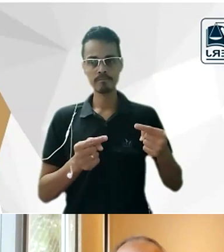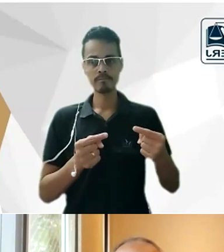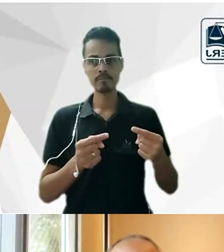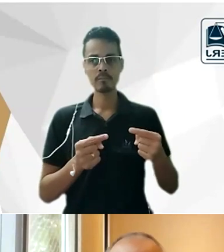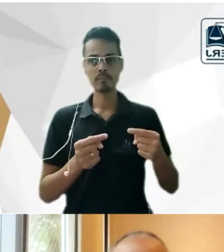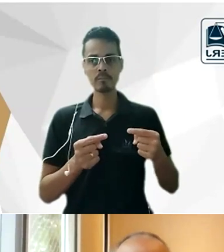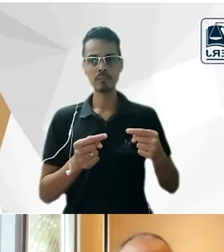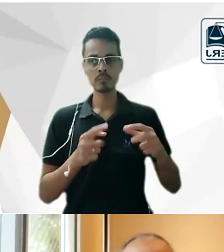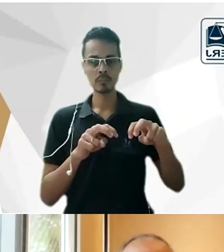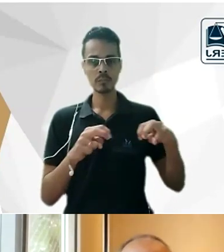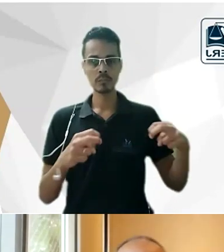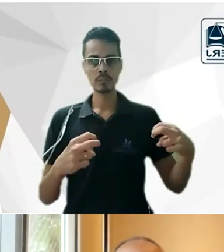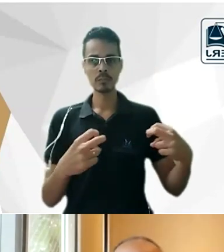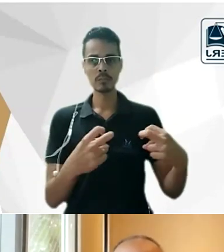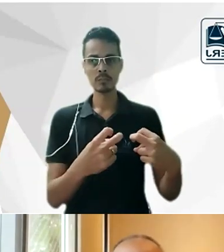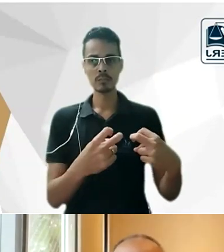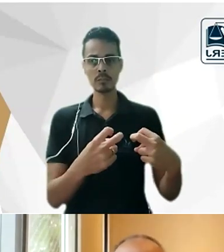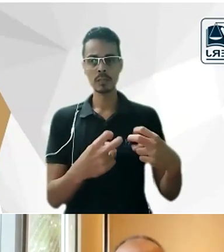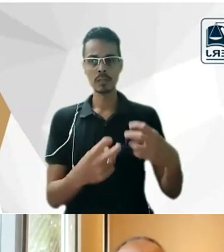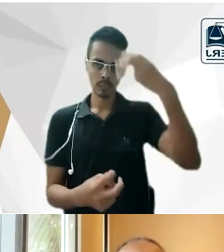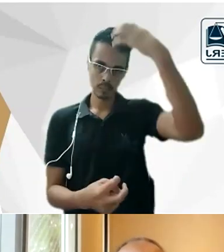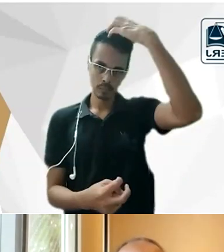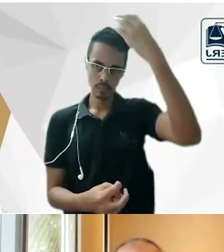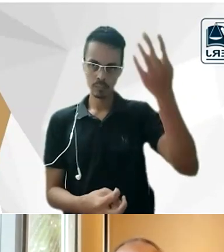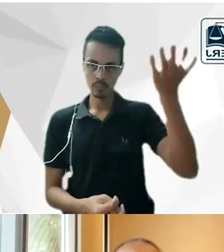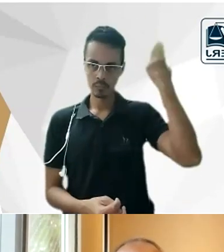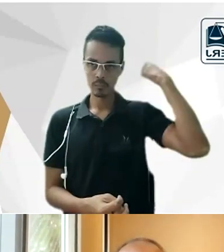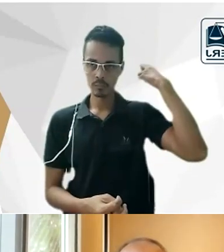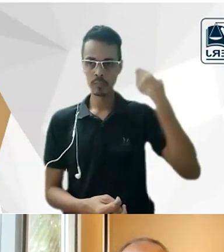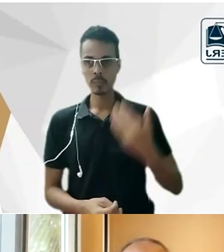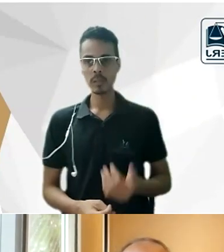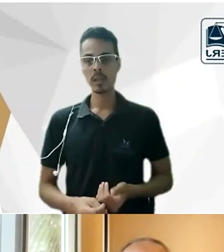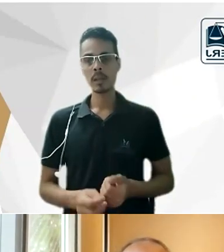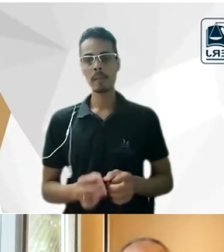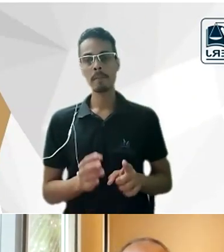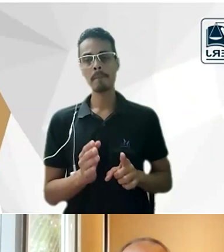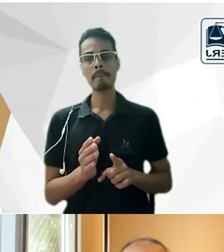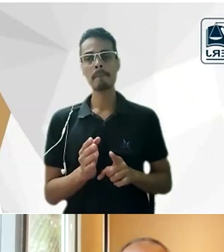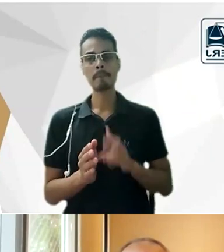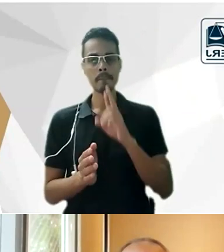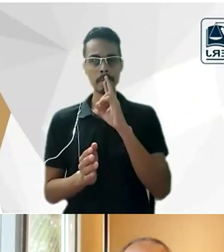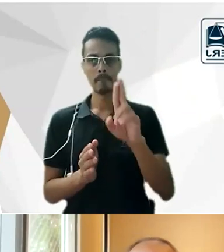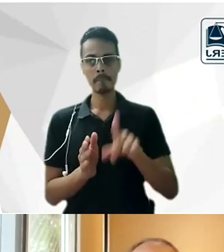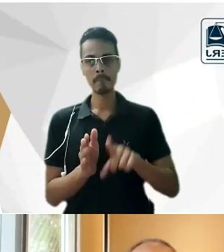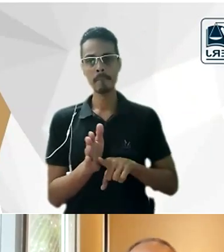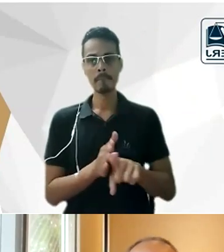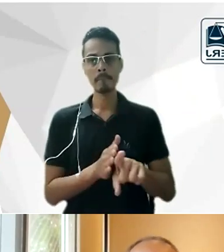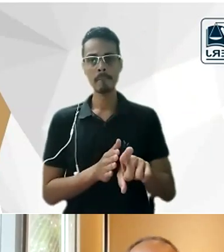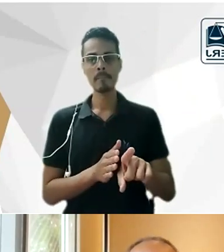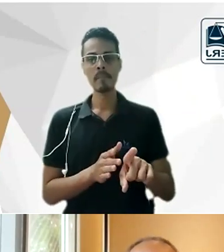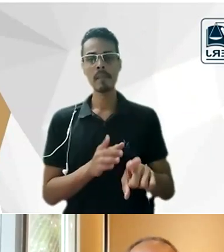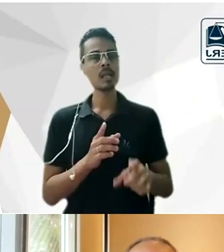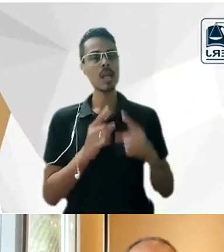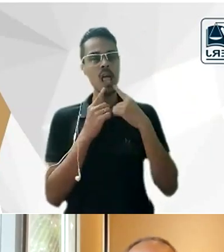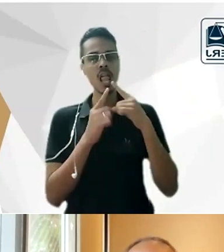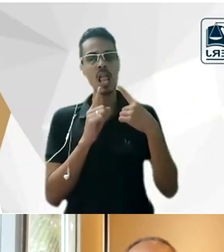Provincial ainda respondendo a pergunta feita ele é um crítico das permanências religiosas